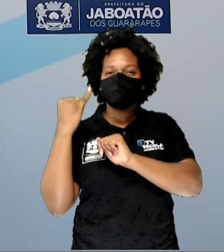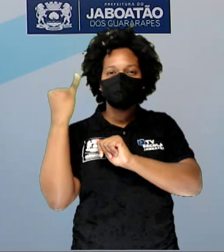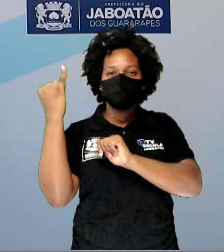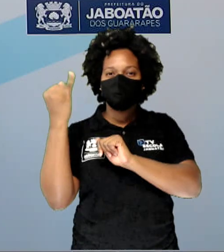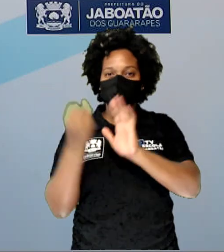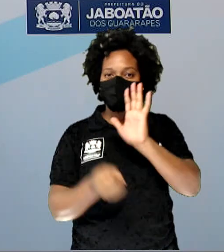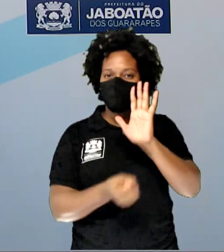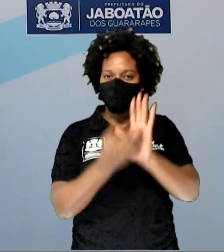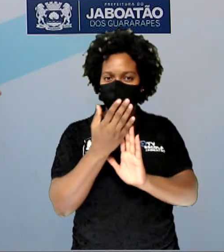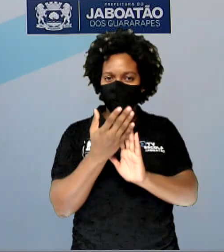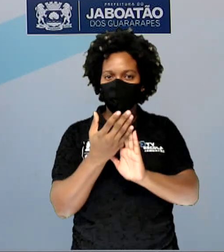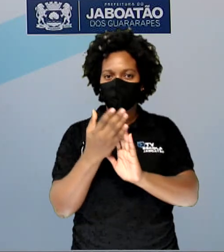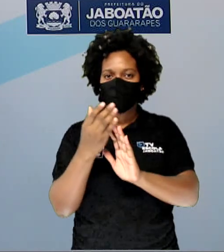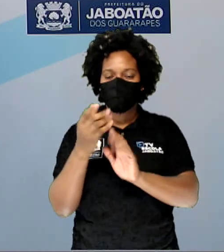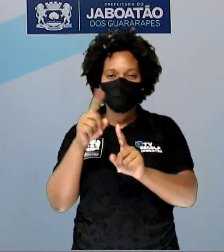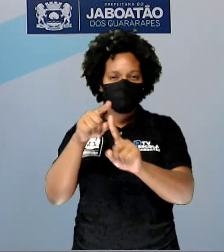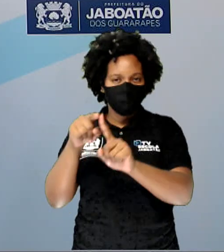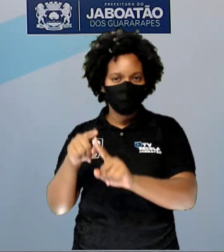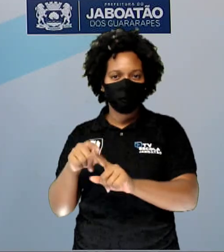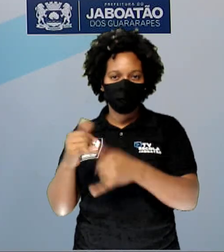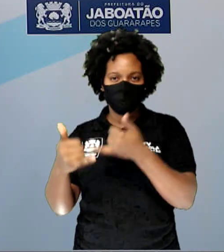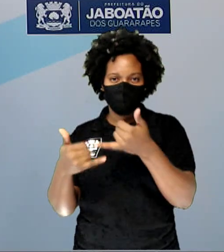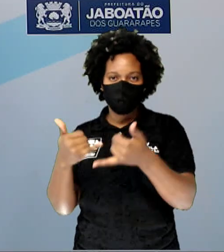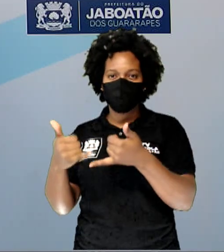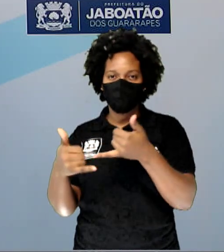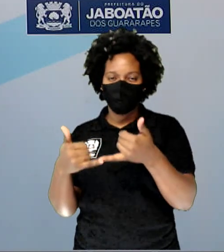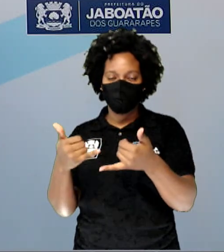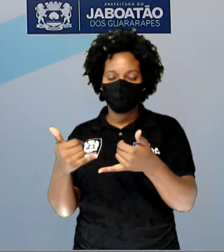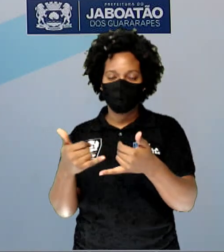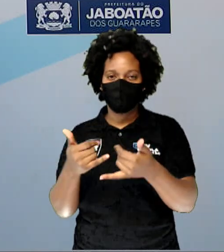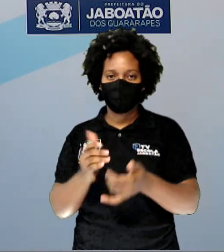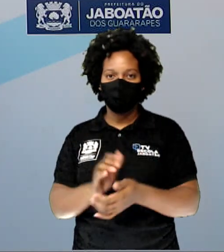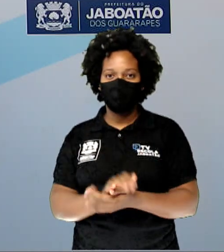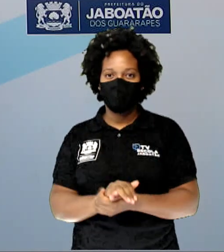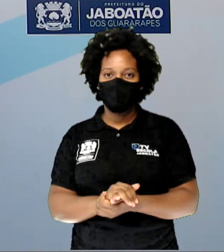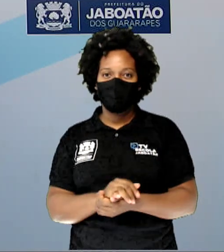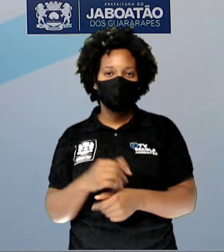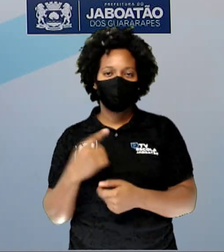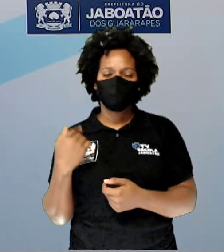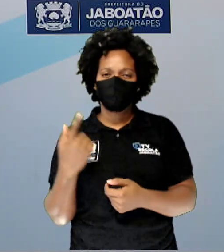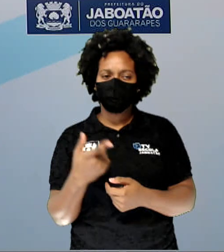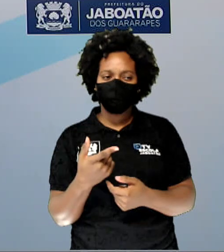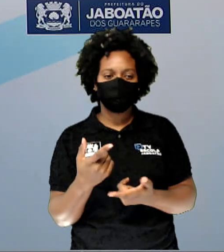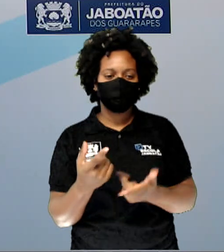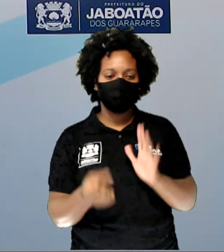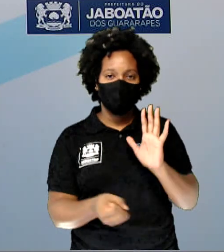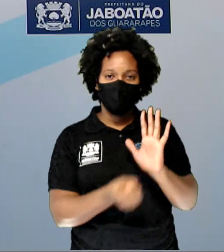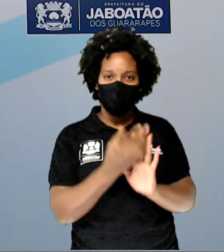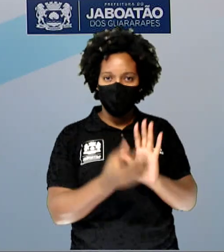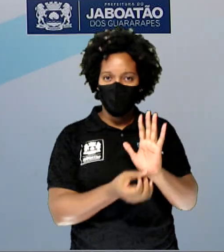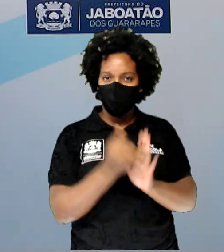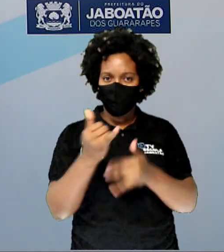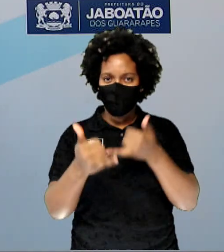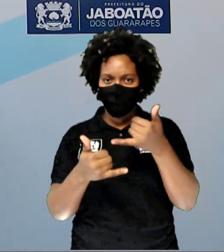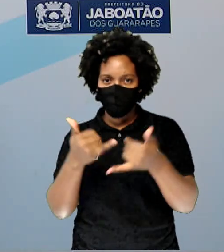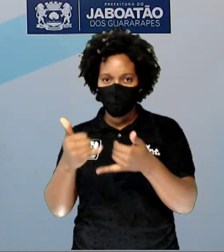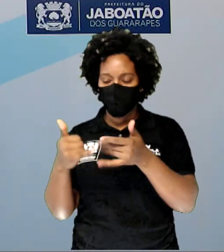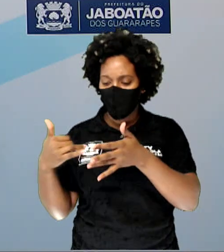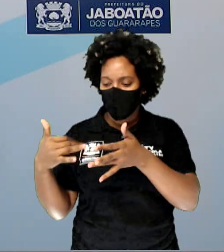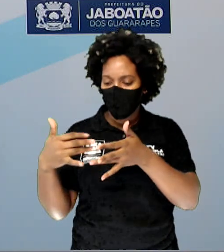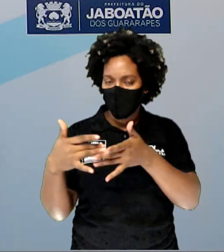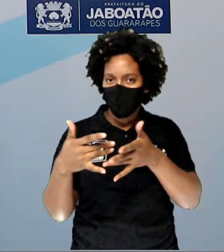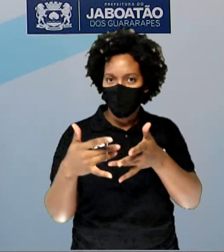sucata. A gente já falou um pouquinho no slide passado sobre isso. Então, quando a gente confecciona o brinquedo a partir de